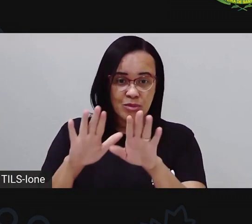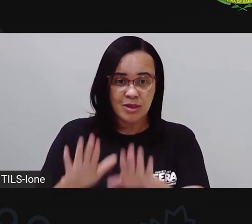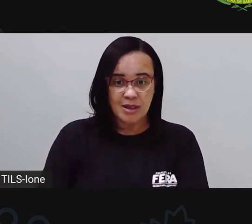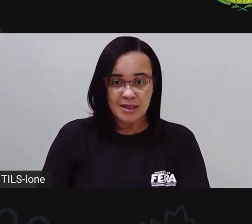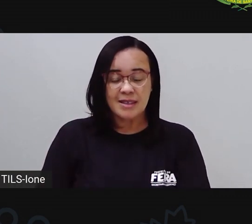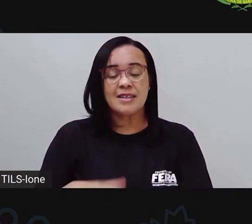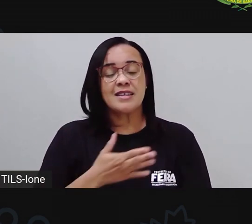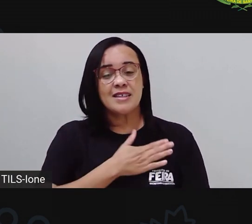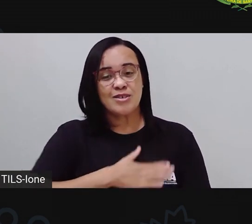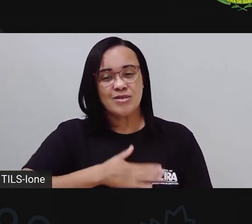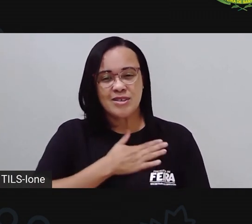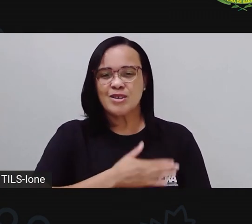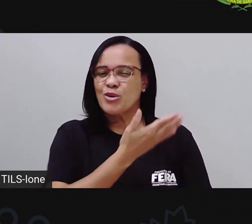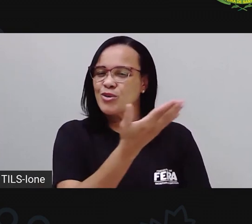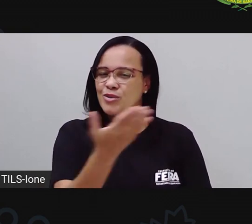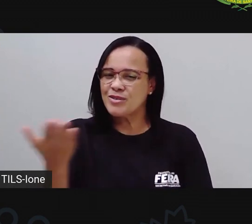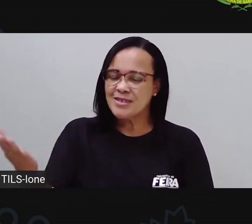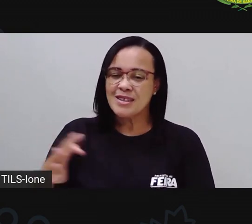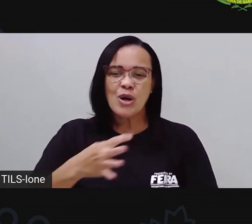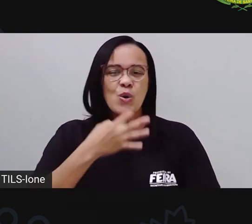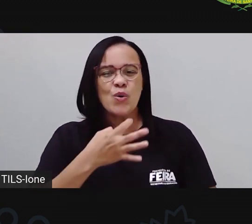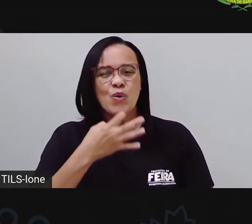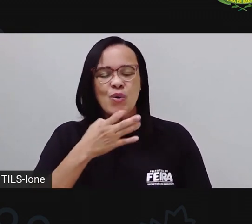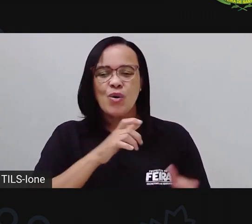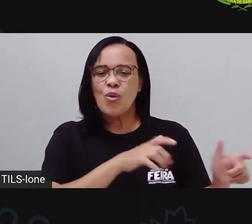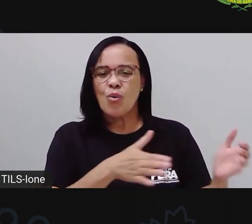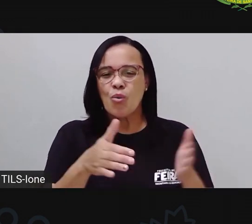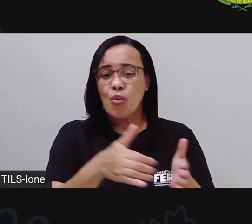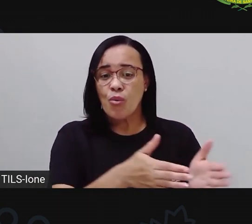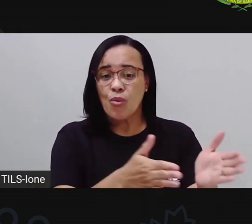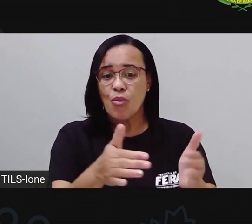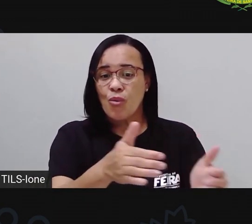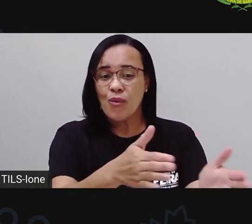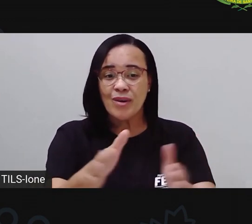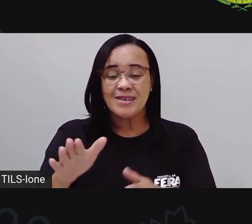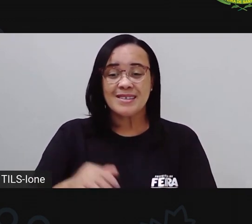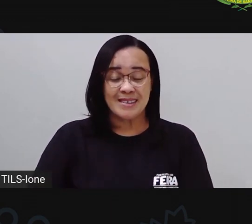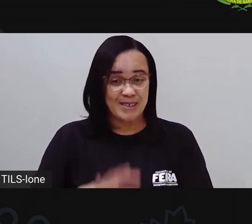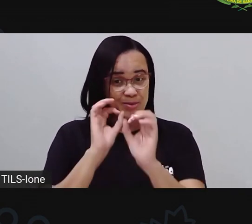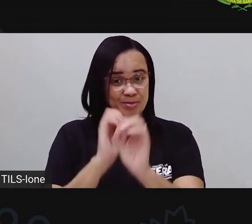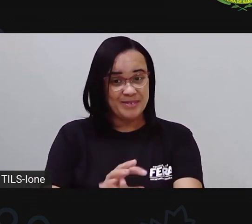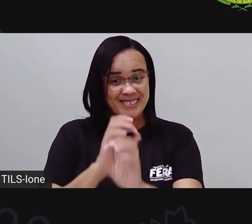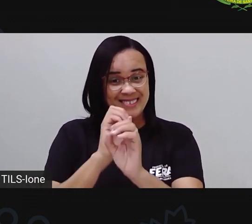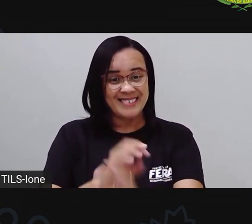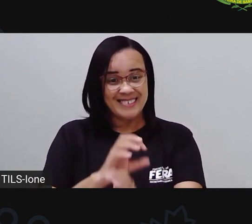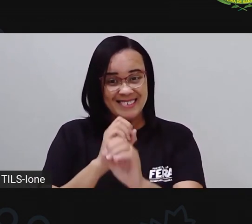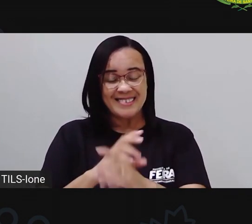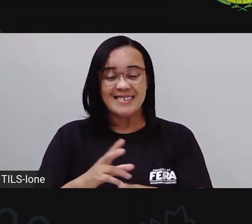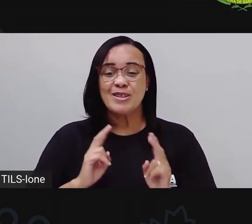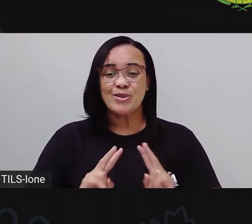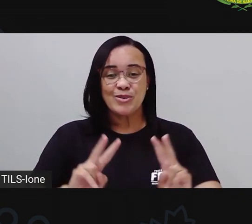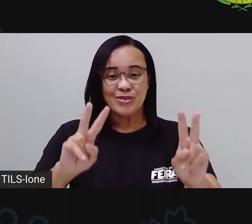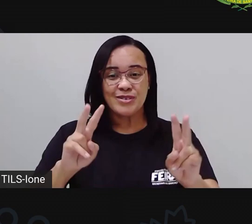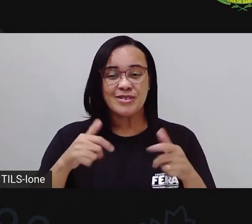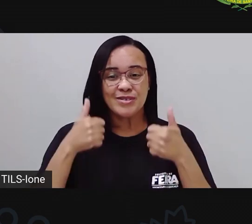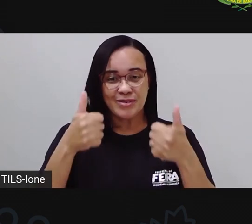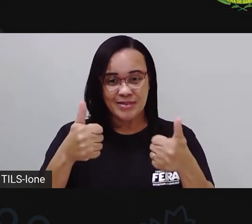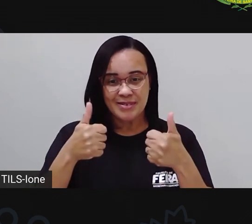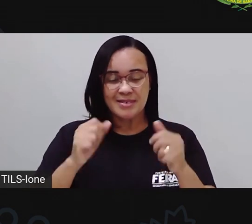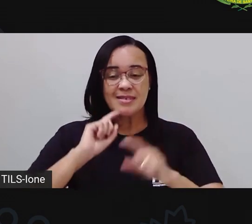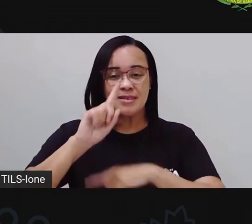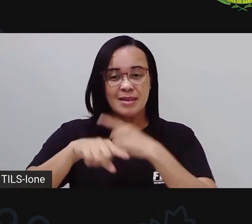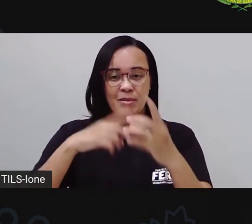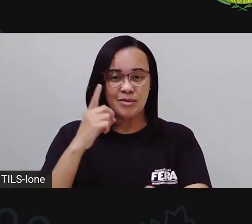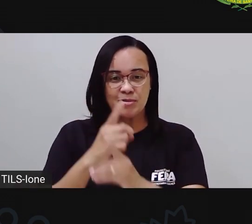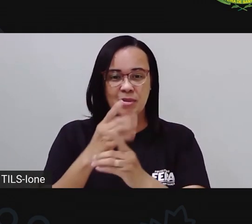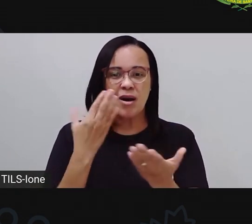conheçam o caminho da escola de vocês, tá? O caminho da educação e ó, continue aqui com a gente, tá certo? A gente se vê na próxima